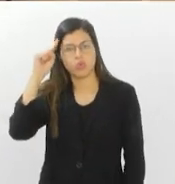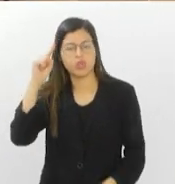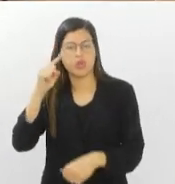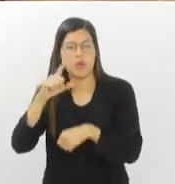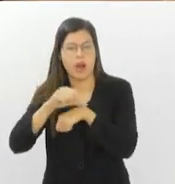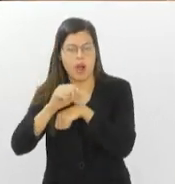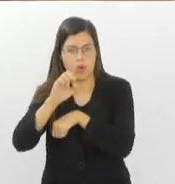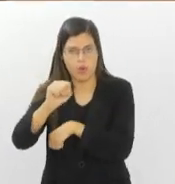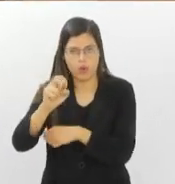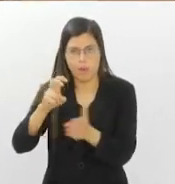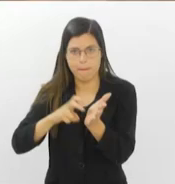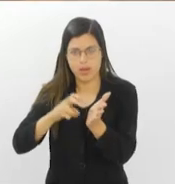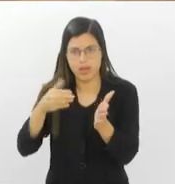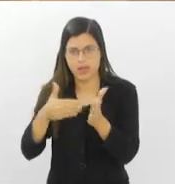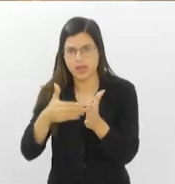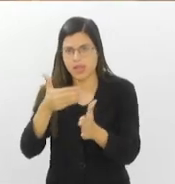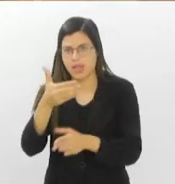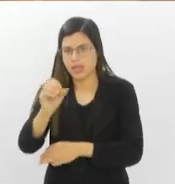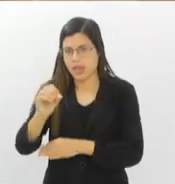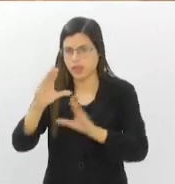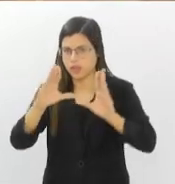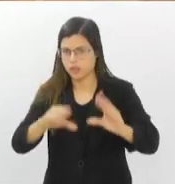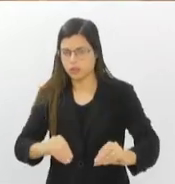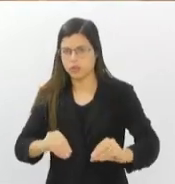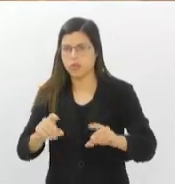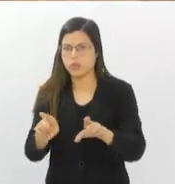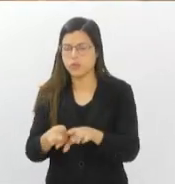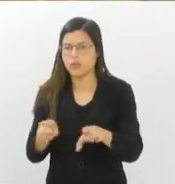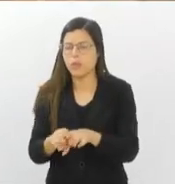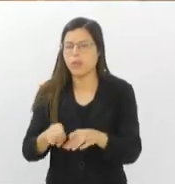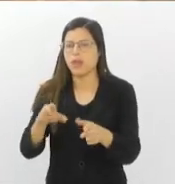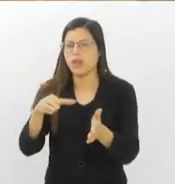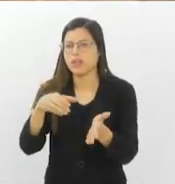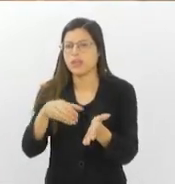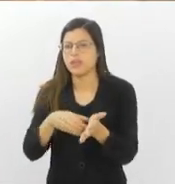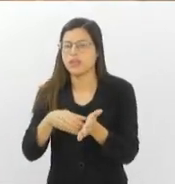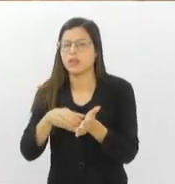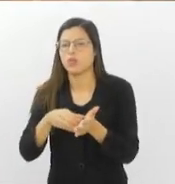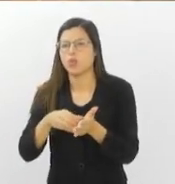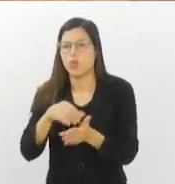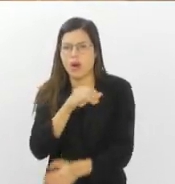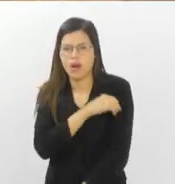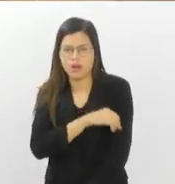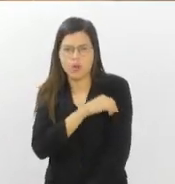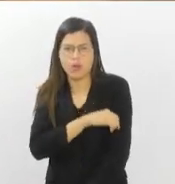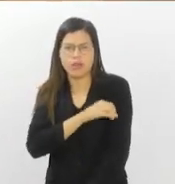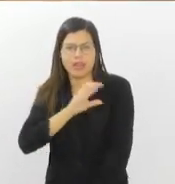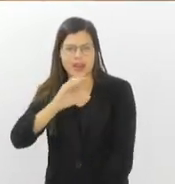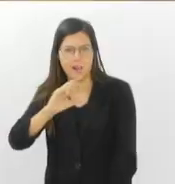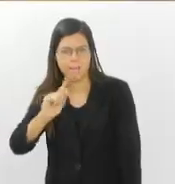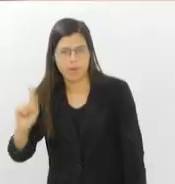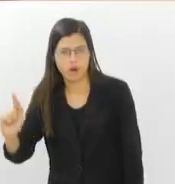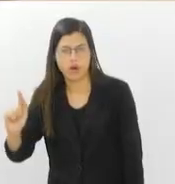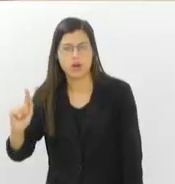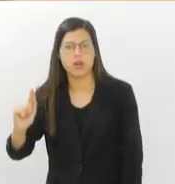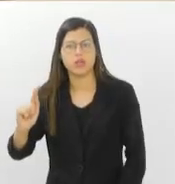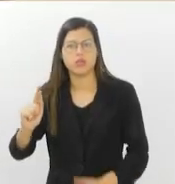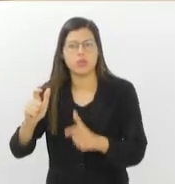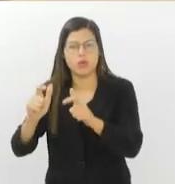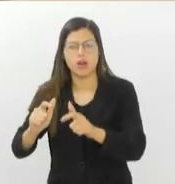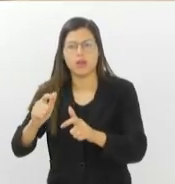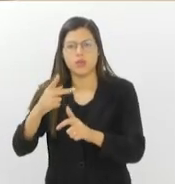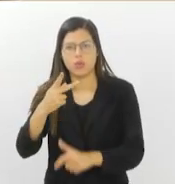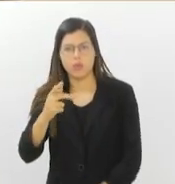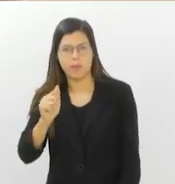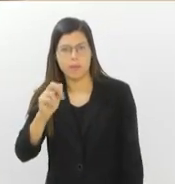8 da manhã às 10 da noite. E também no Supercentro Carioca de Vacinação, Unidade Campo Grande, localizado no Parque Shopping,